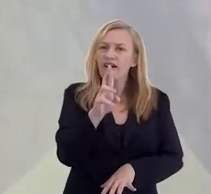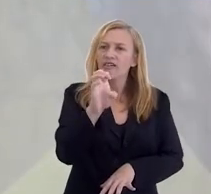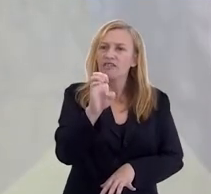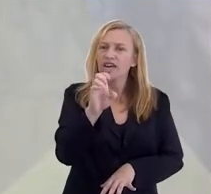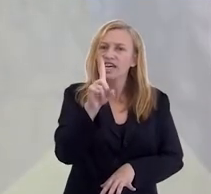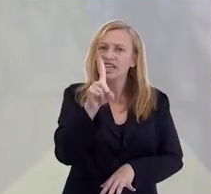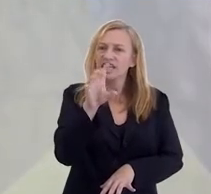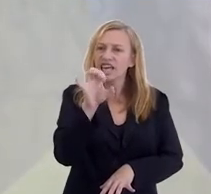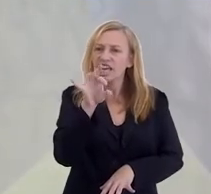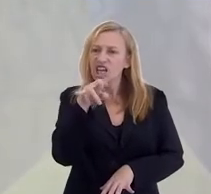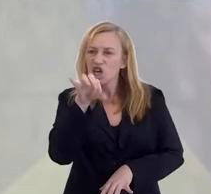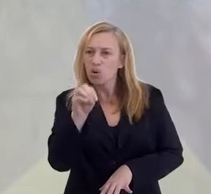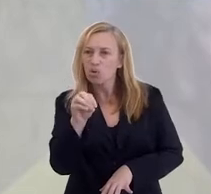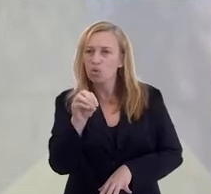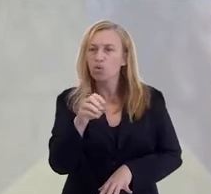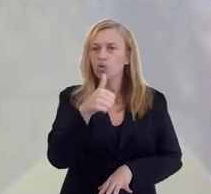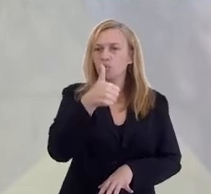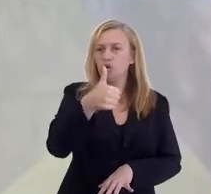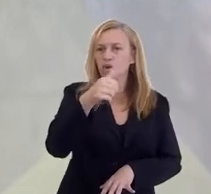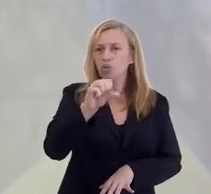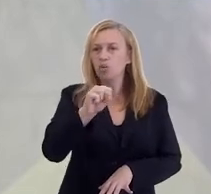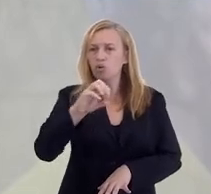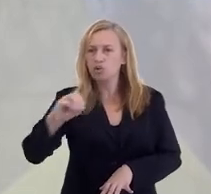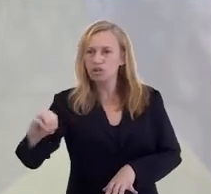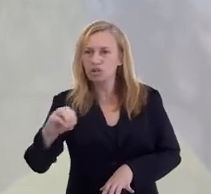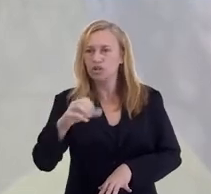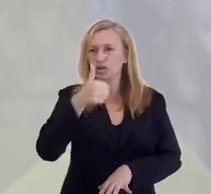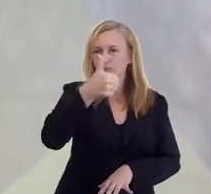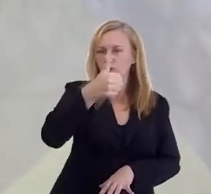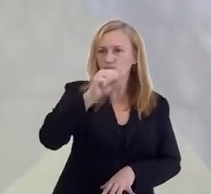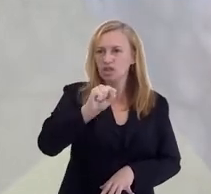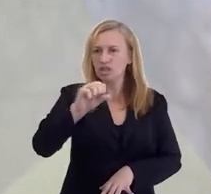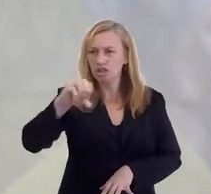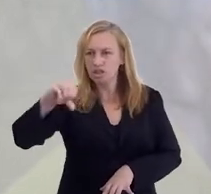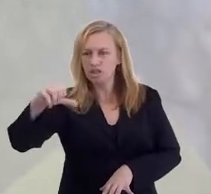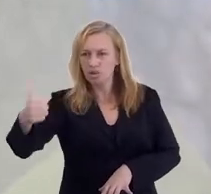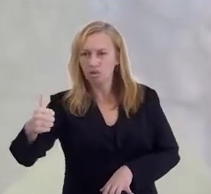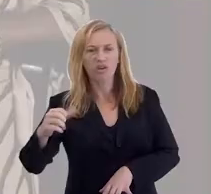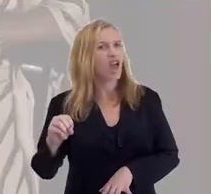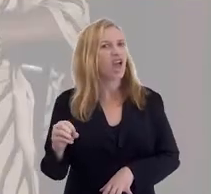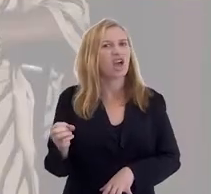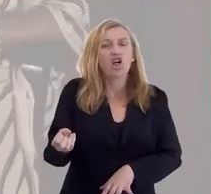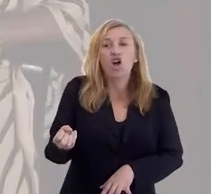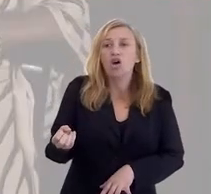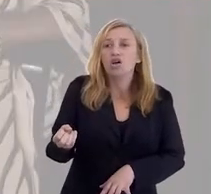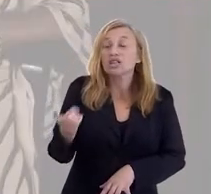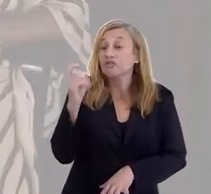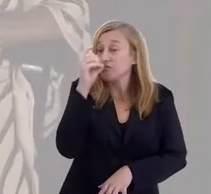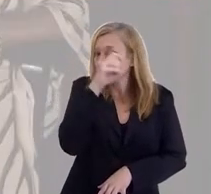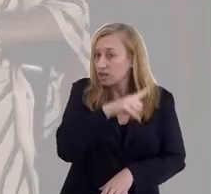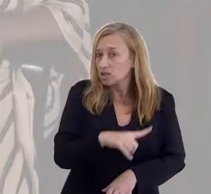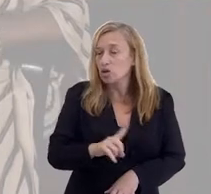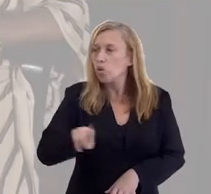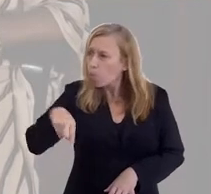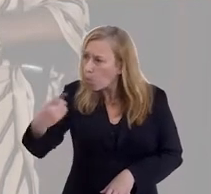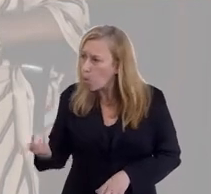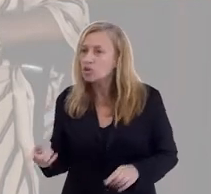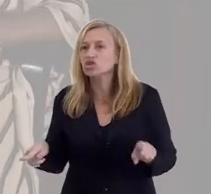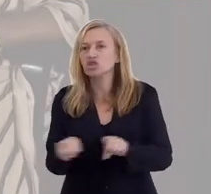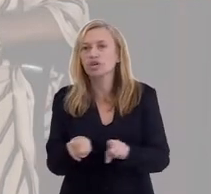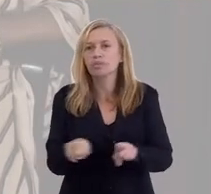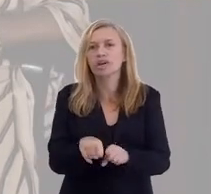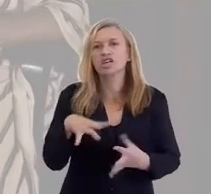Frederico Júnior. lá para 1800, 1889. Não, é raro mesmo. É raro.